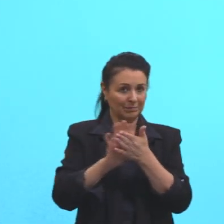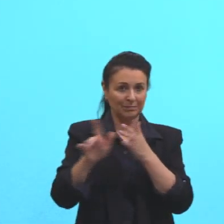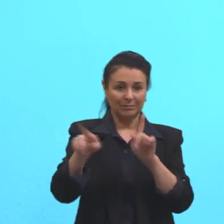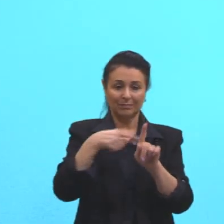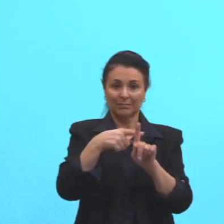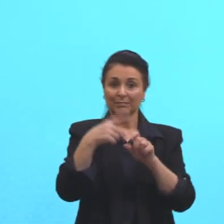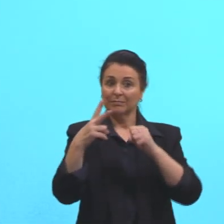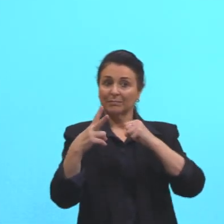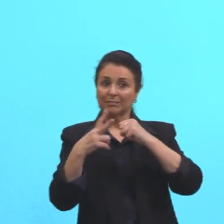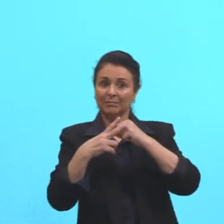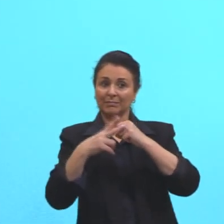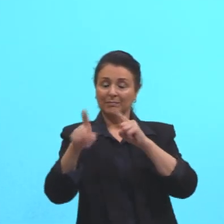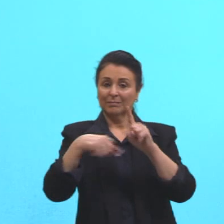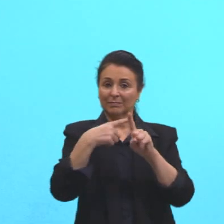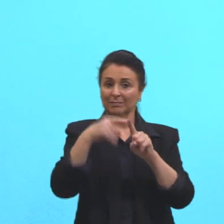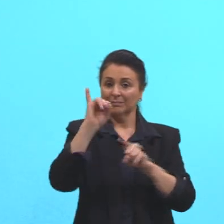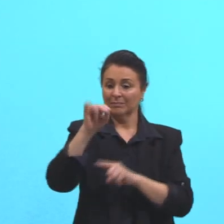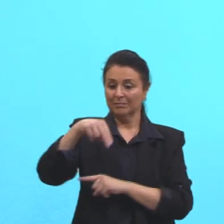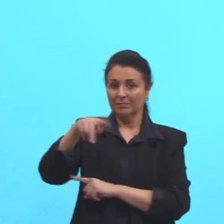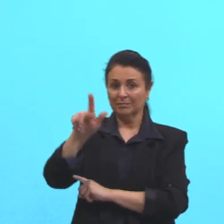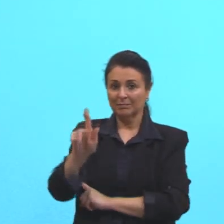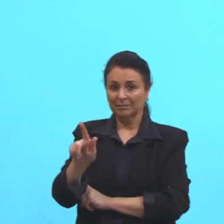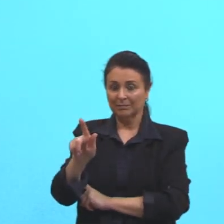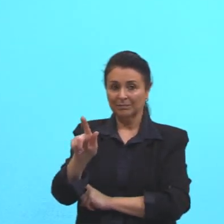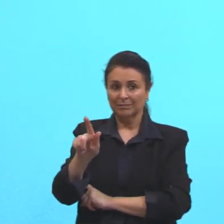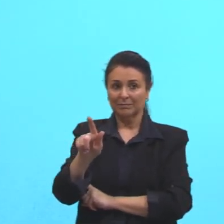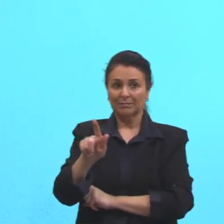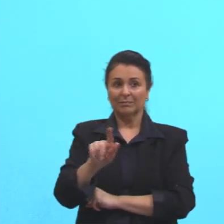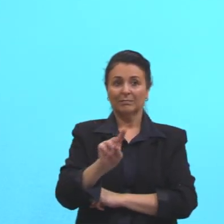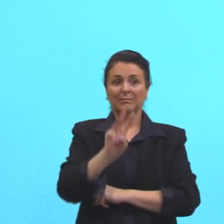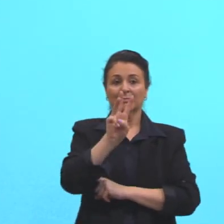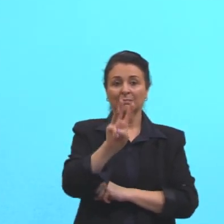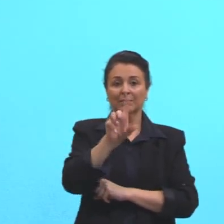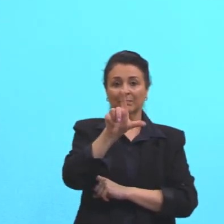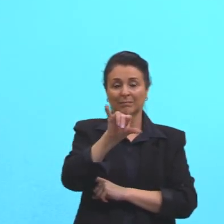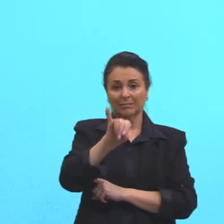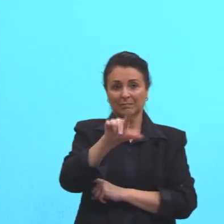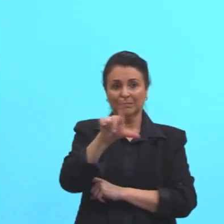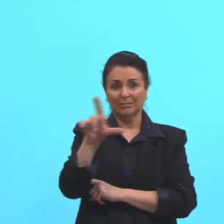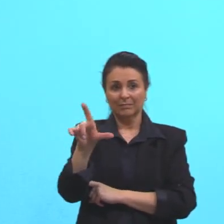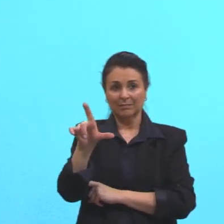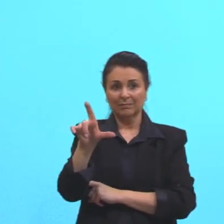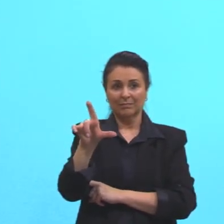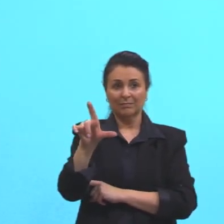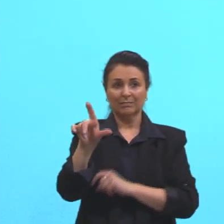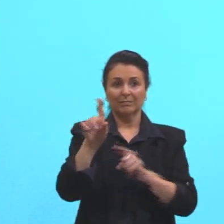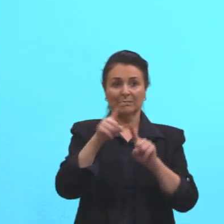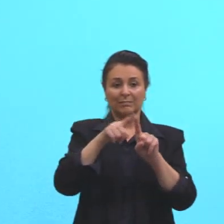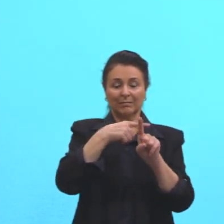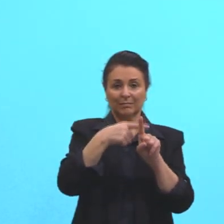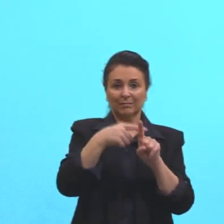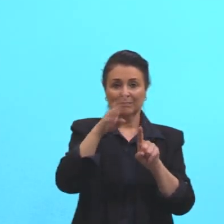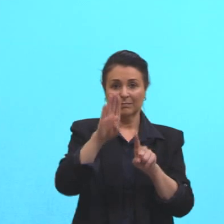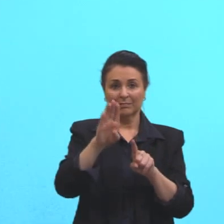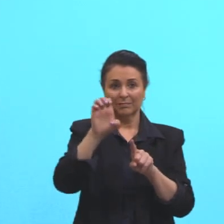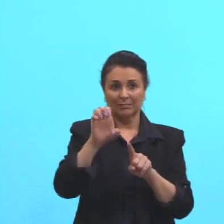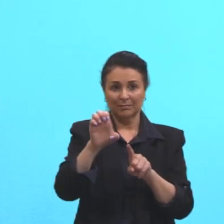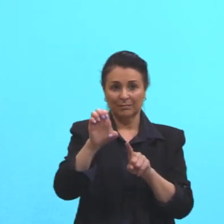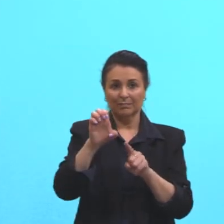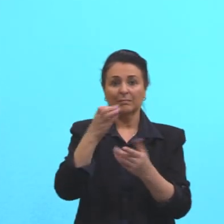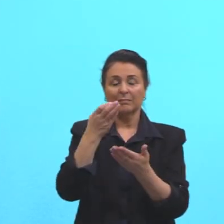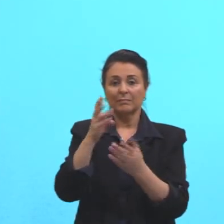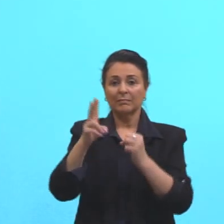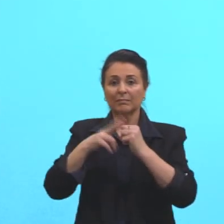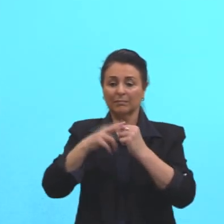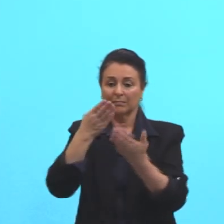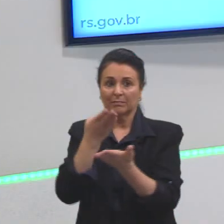verbo, mais o ing. Então, will be studying. Estará estudando. É